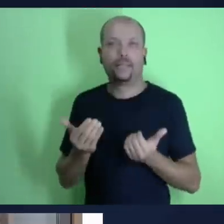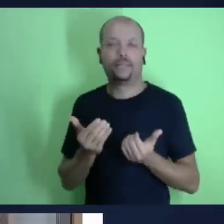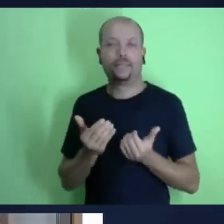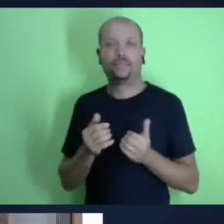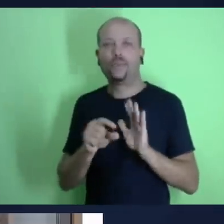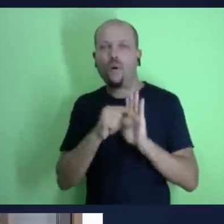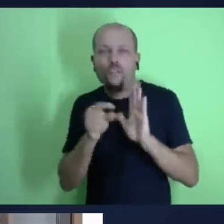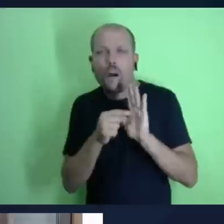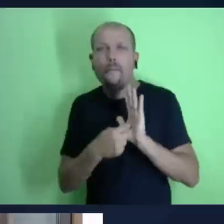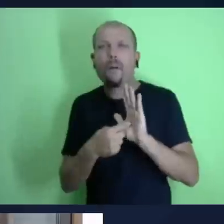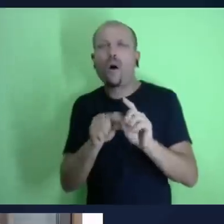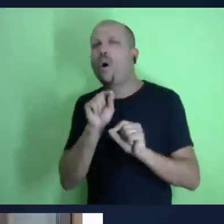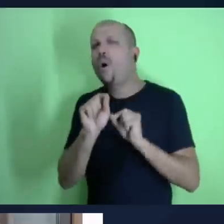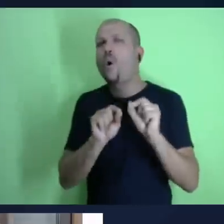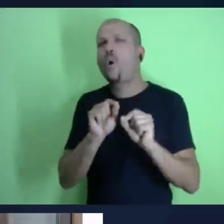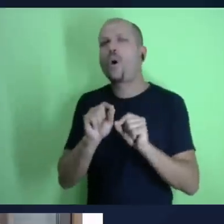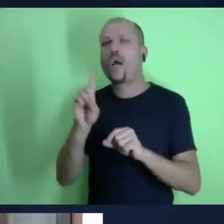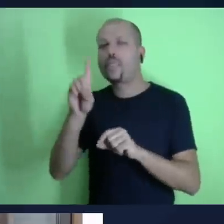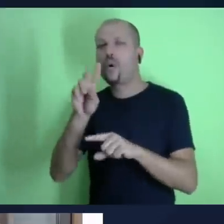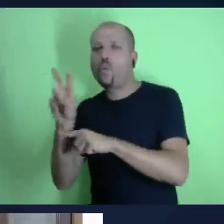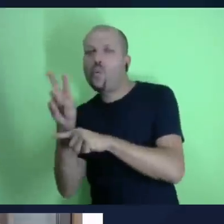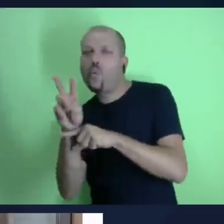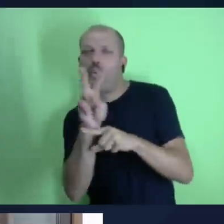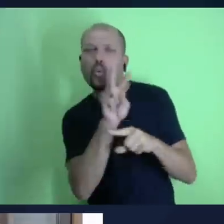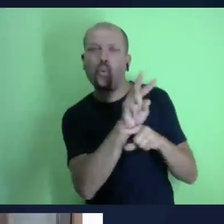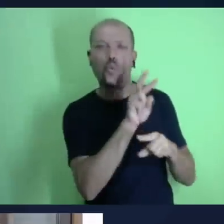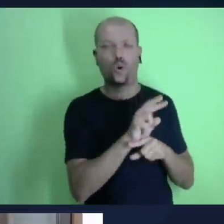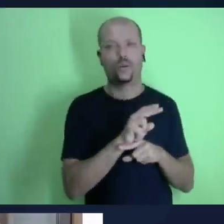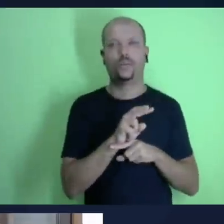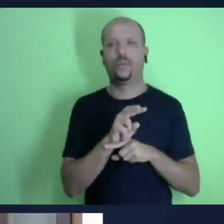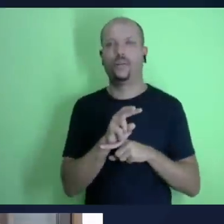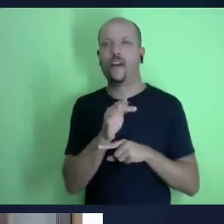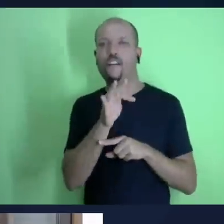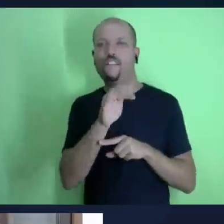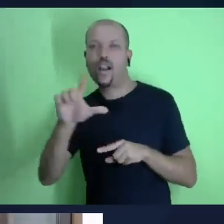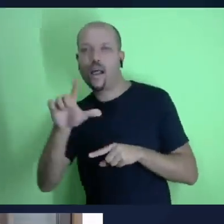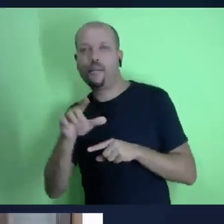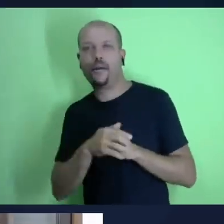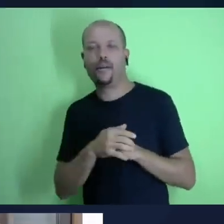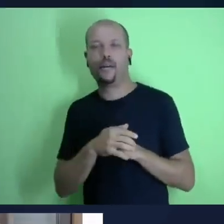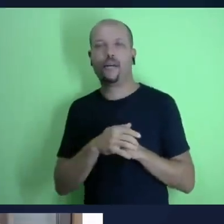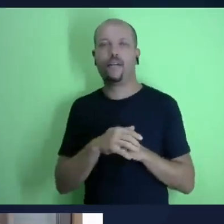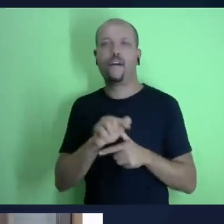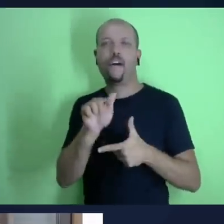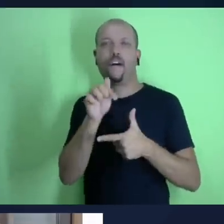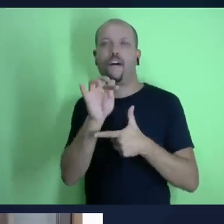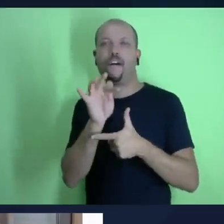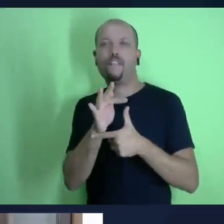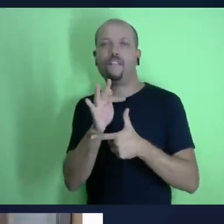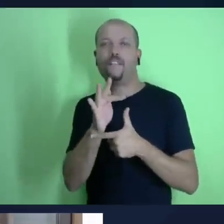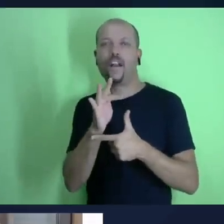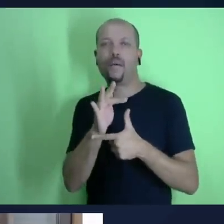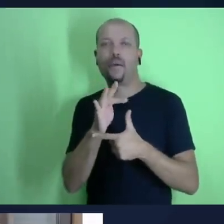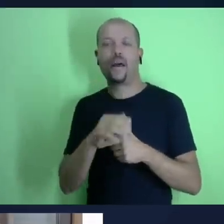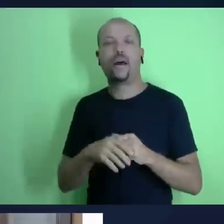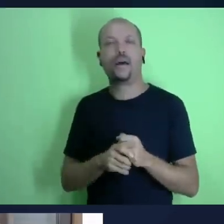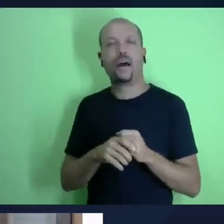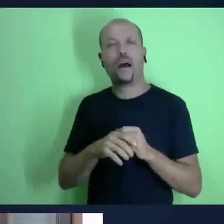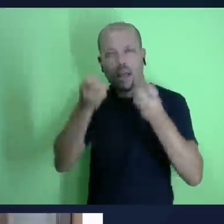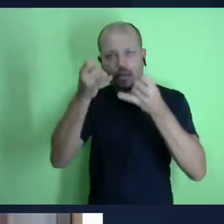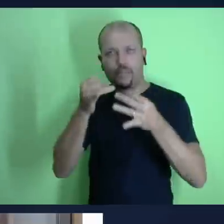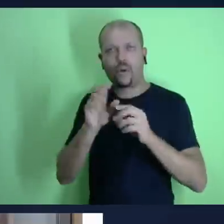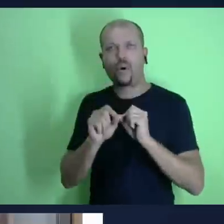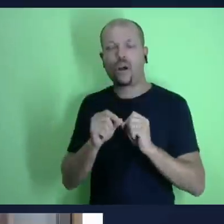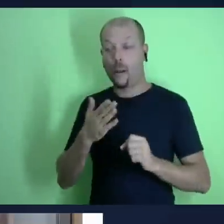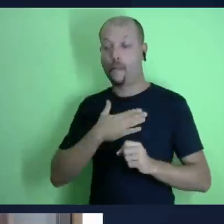deus segundo a sua riqueza em glória há de suprir em cristo jesus cada uma de